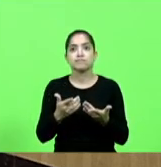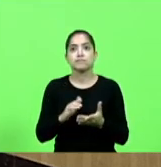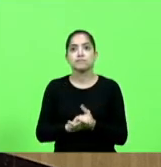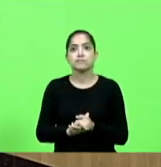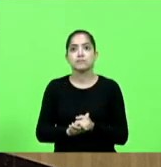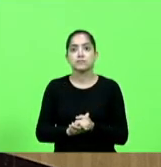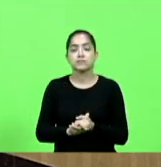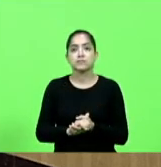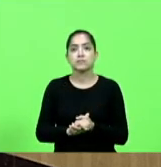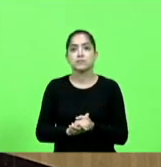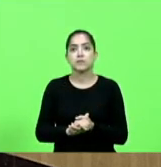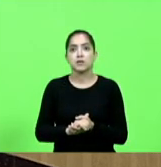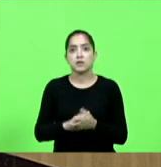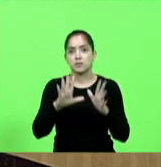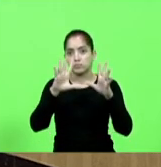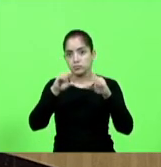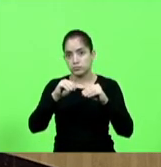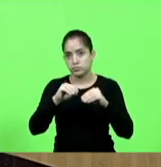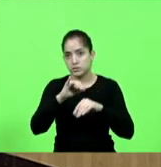desconectou o áudio